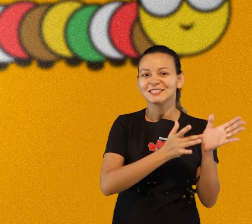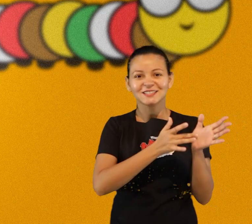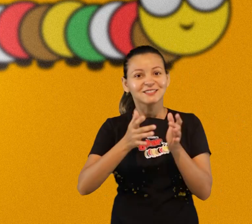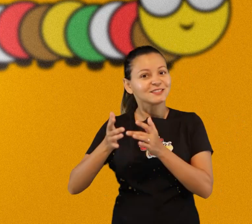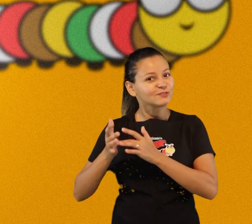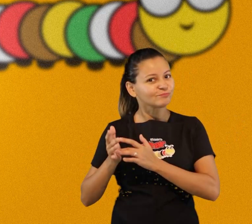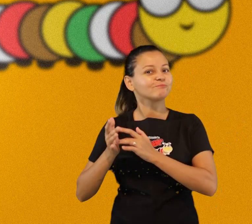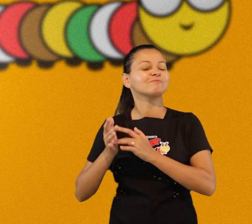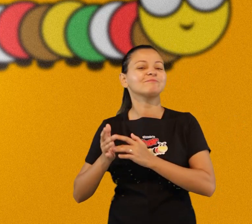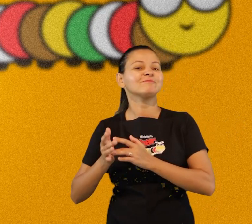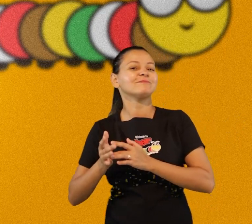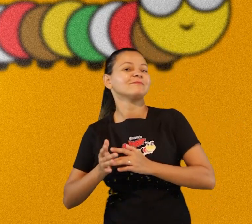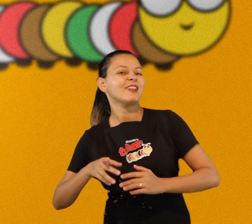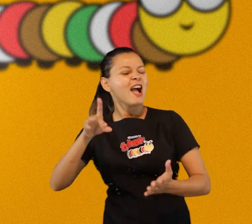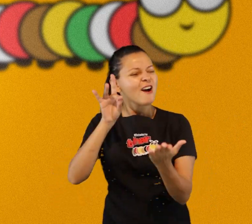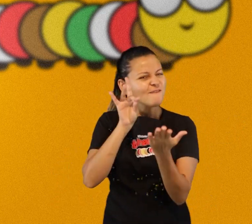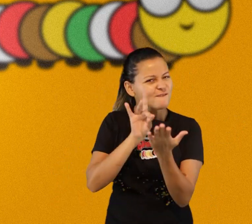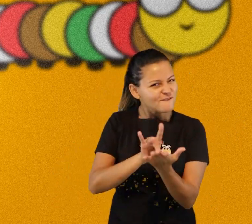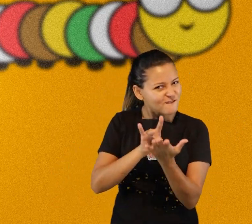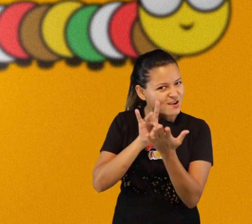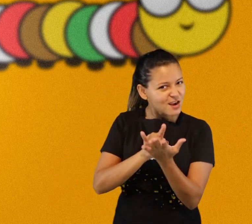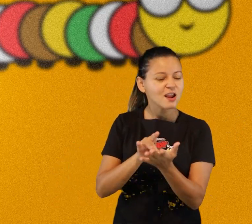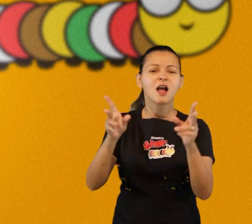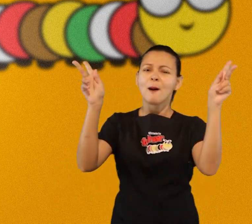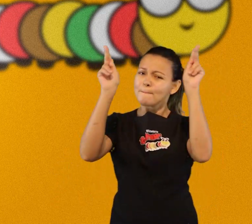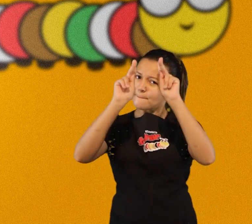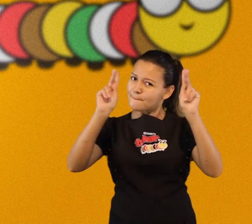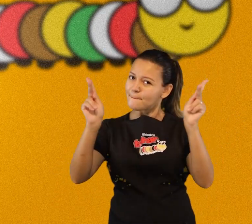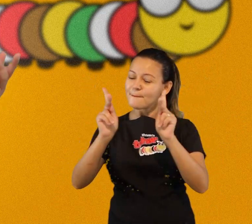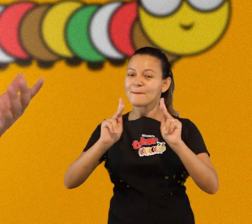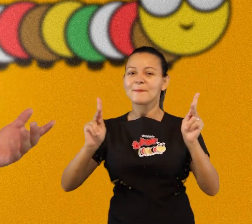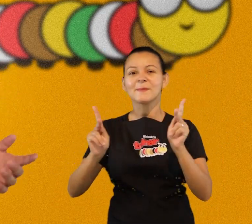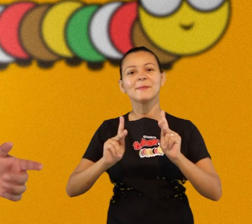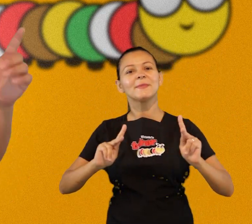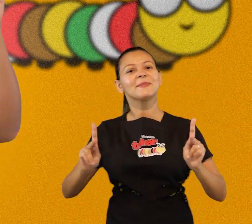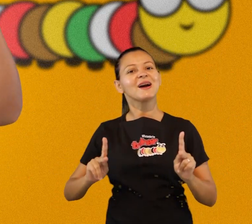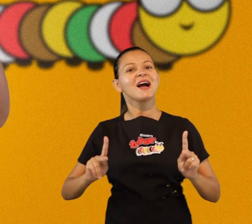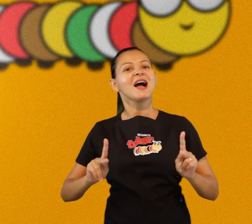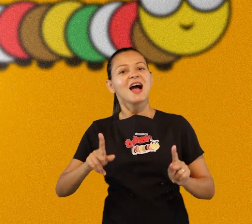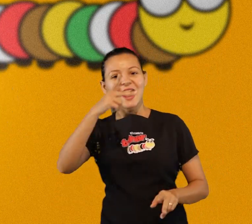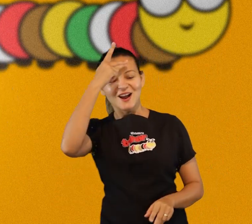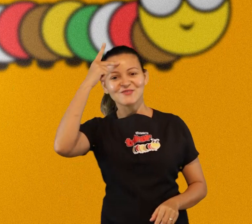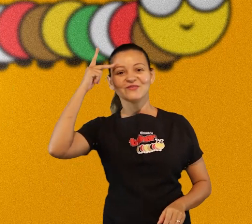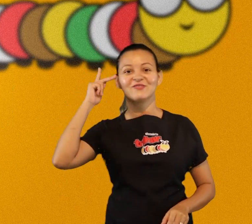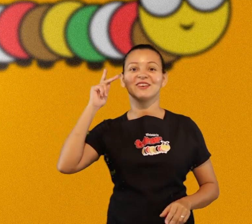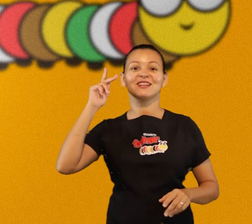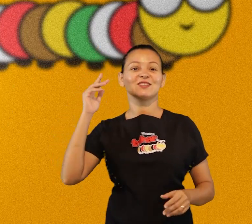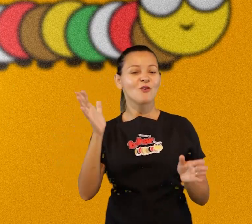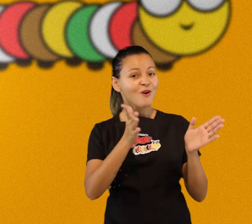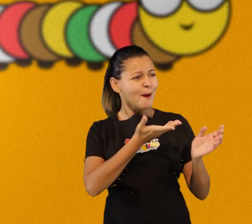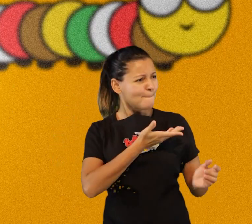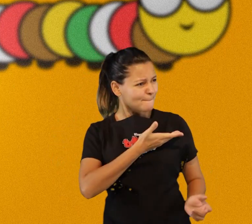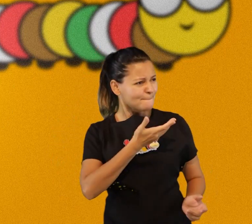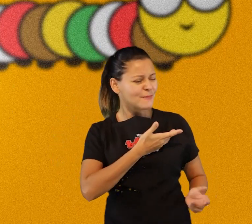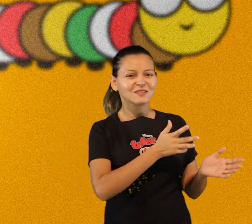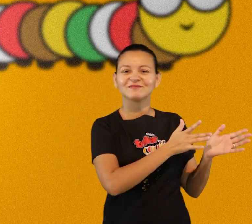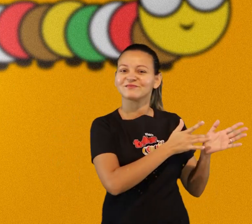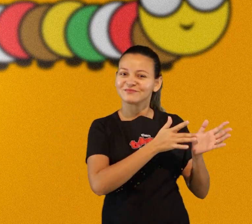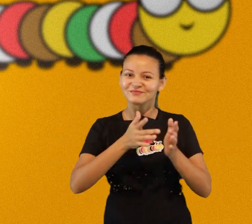Jesus a verdadeira paz só tem aquele que já conhece Jesus